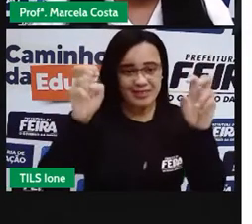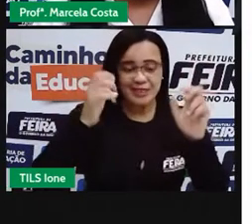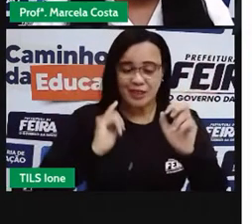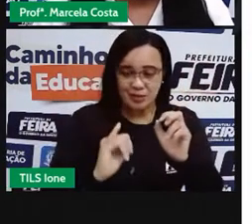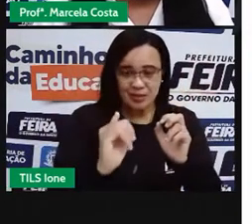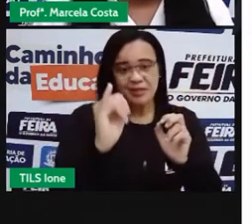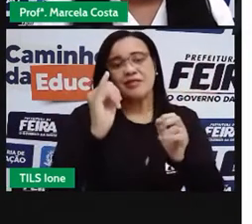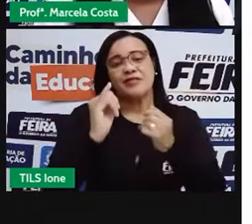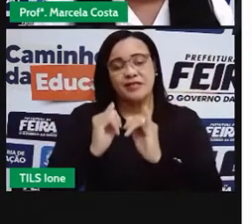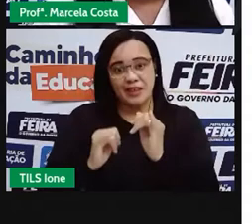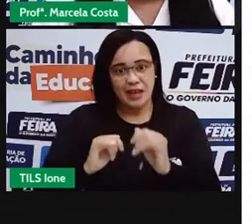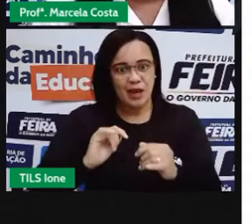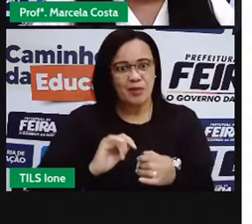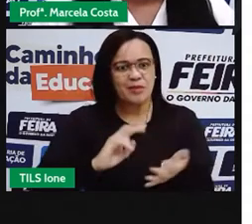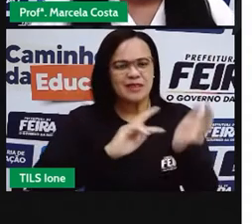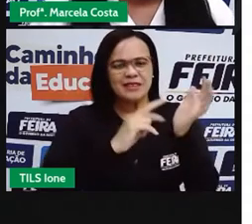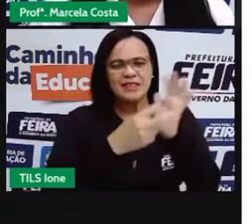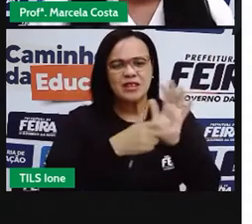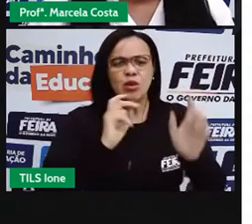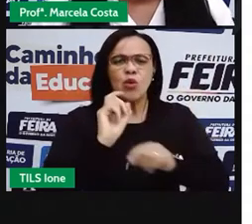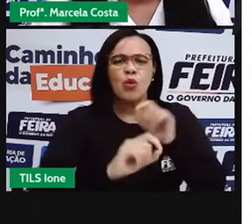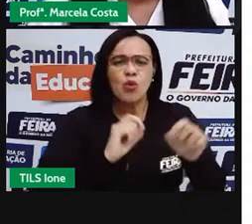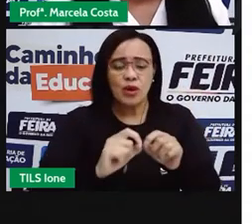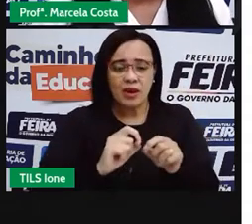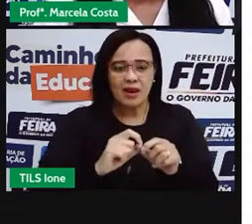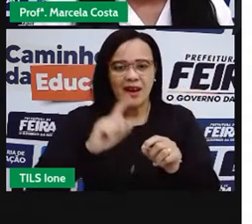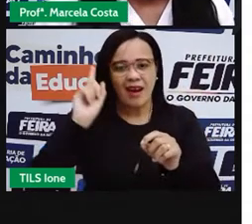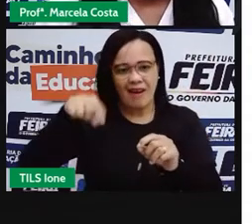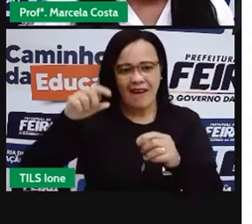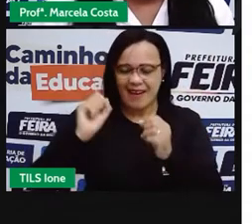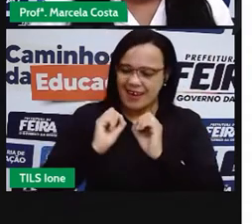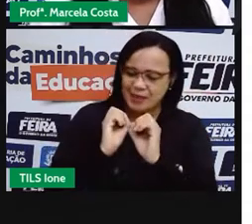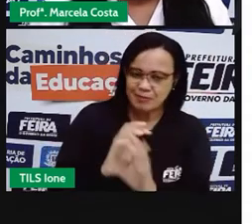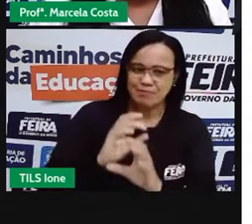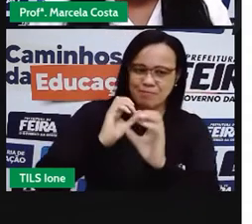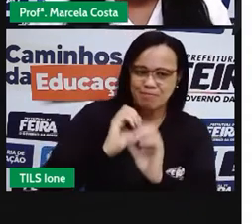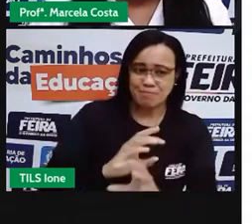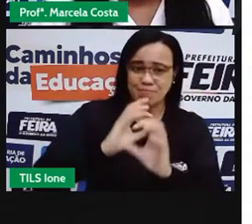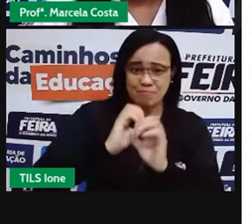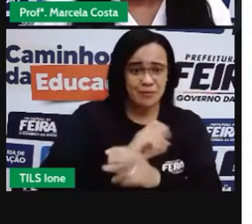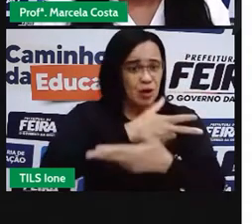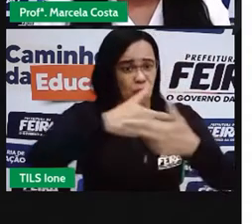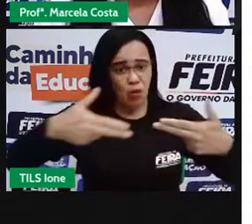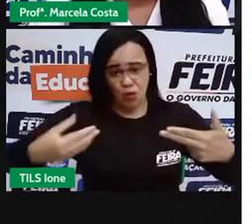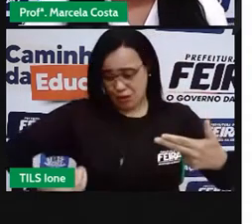ensinamento, a reflexão de um valor moral diferente.